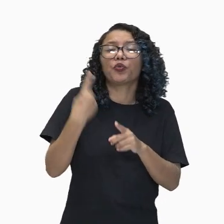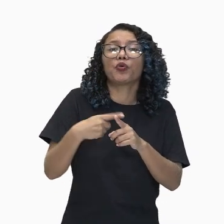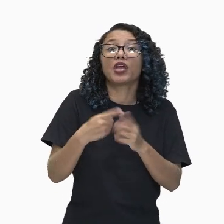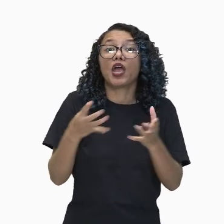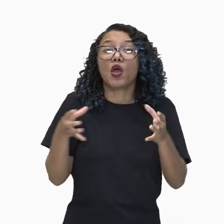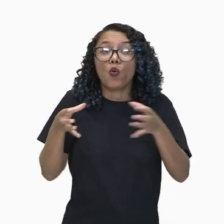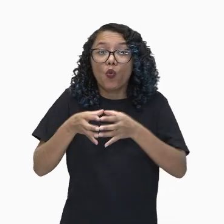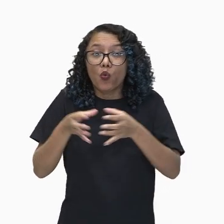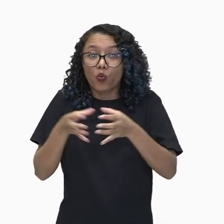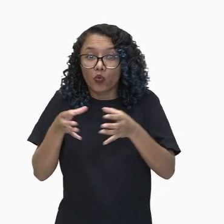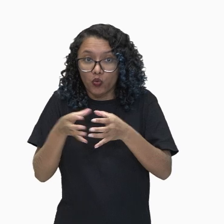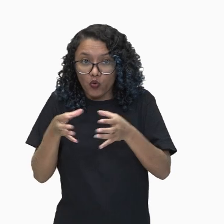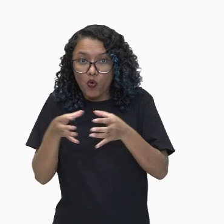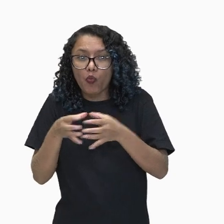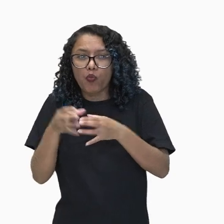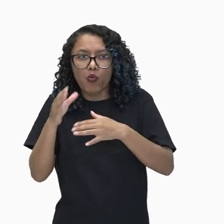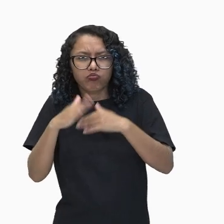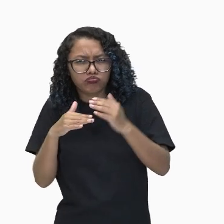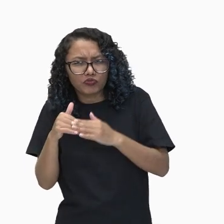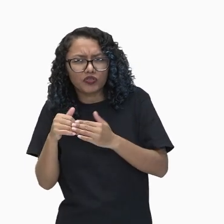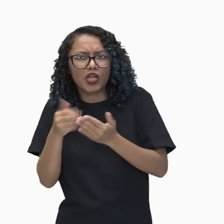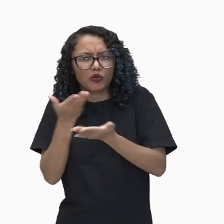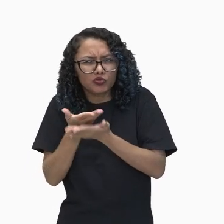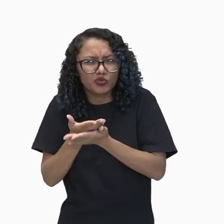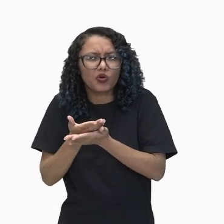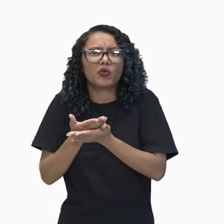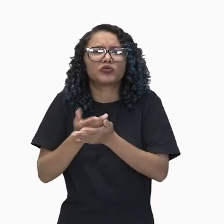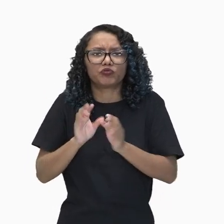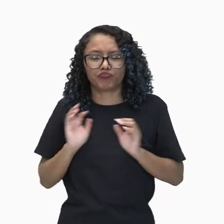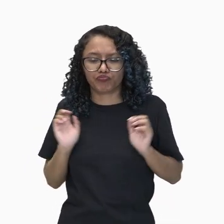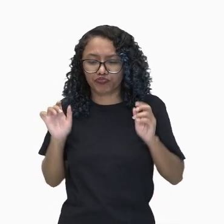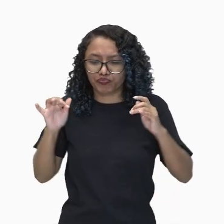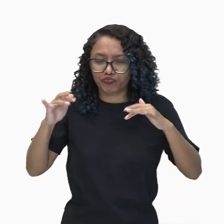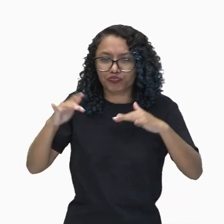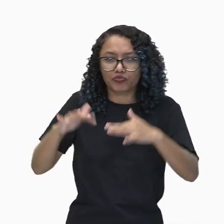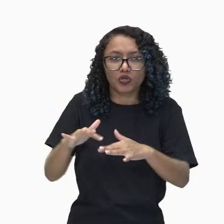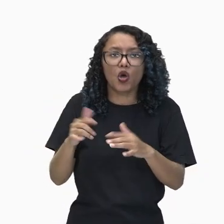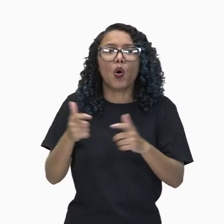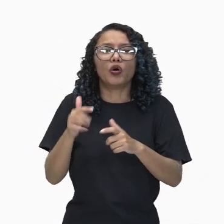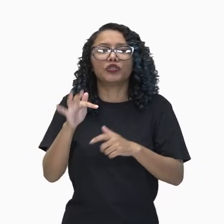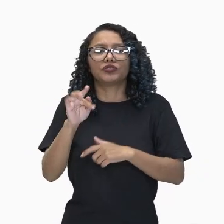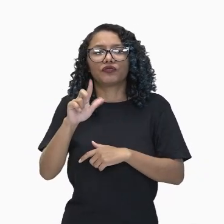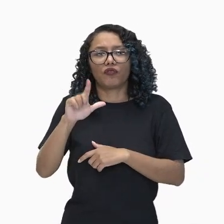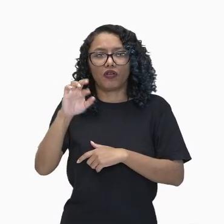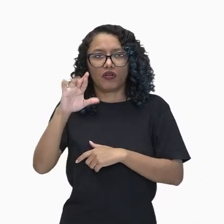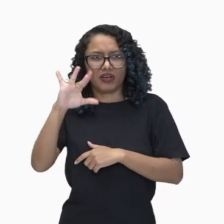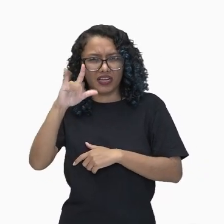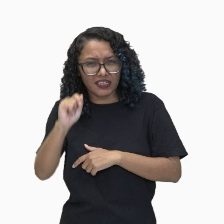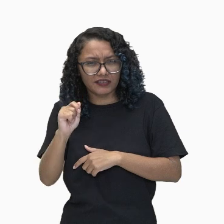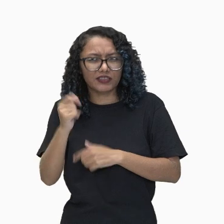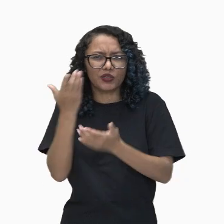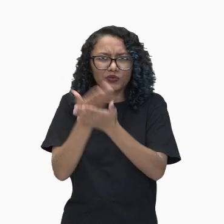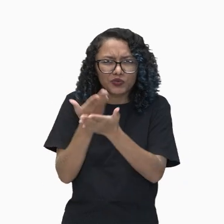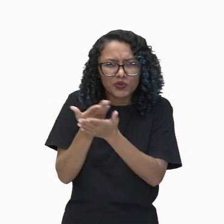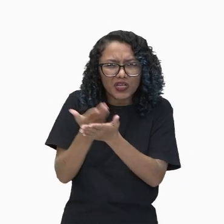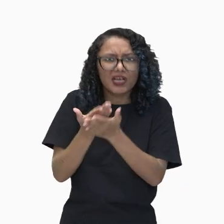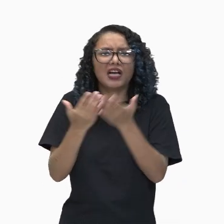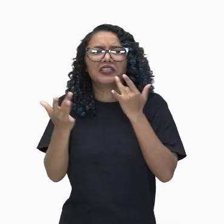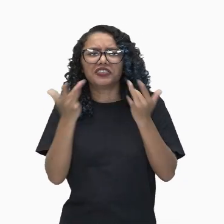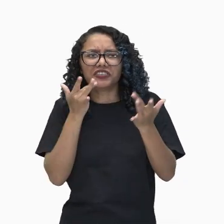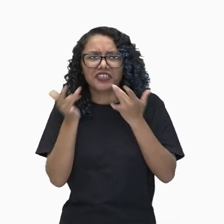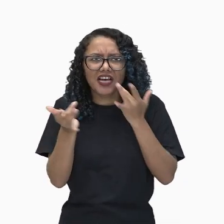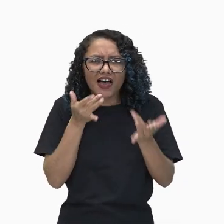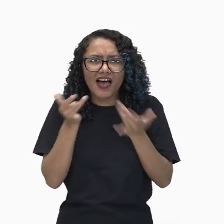que se reuniam em Florença, movidos pela redescoberta do teatro praticado na antiga